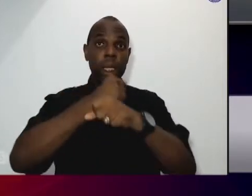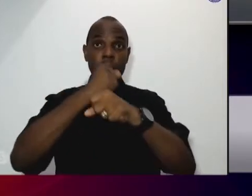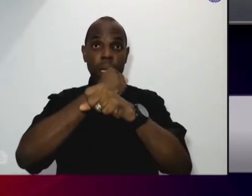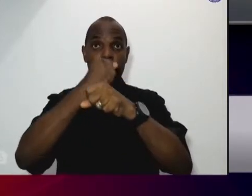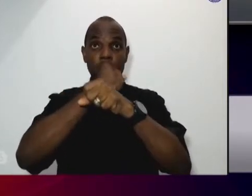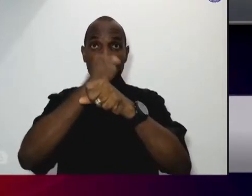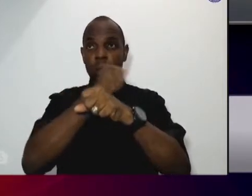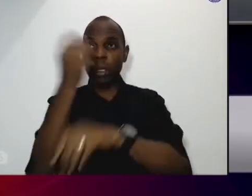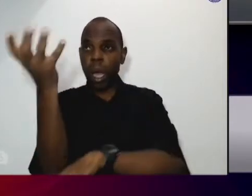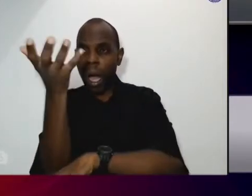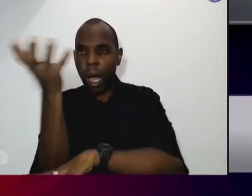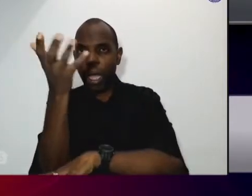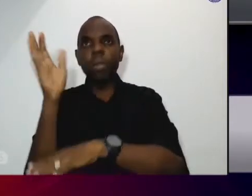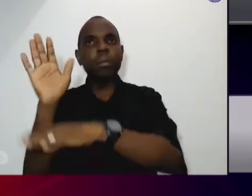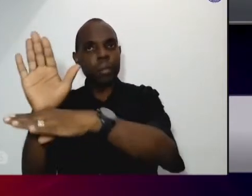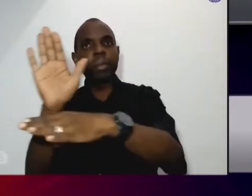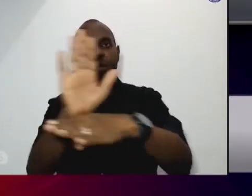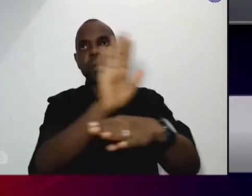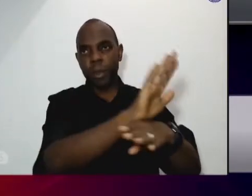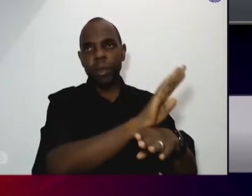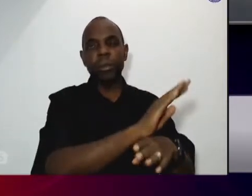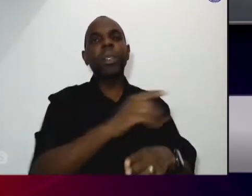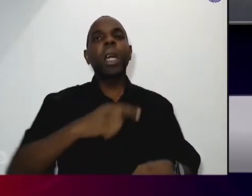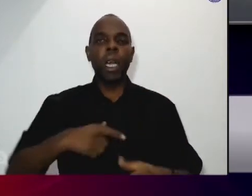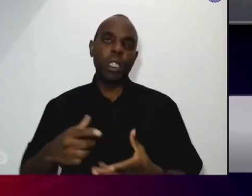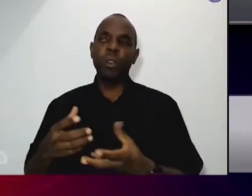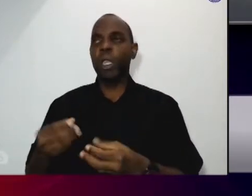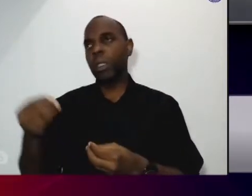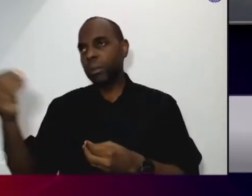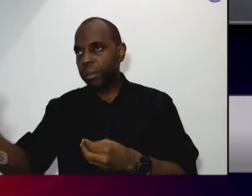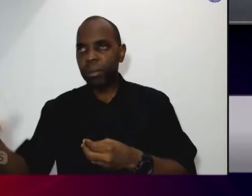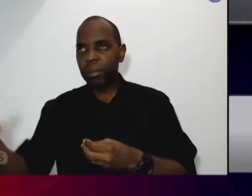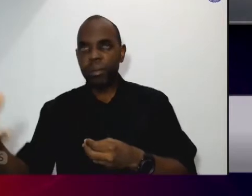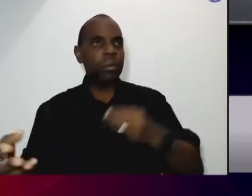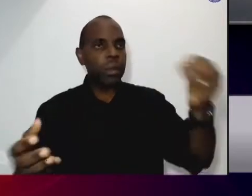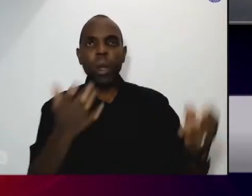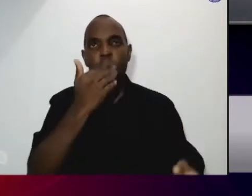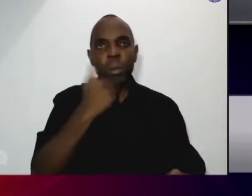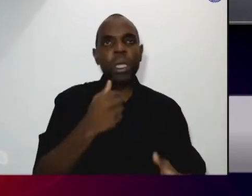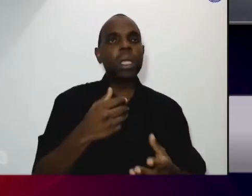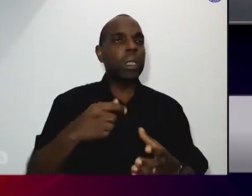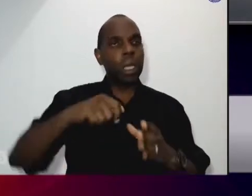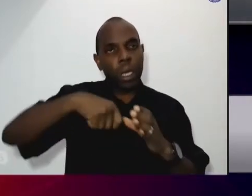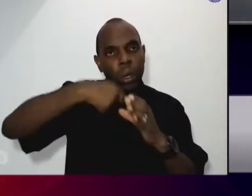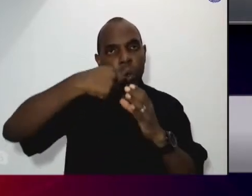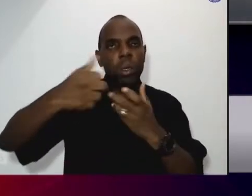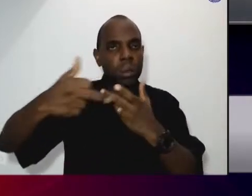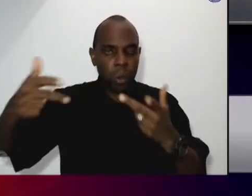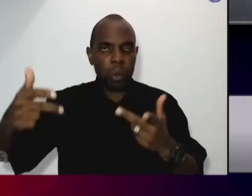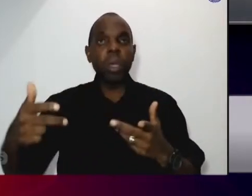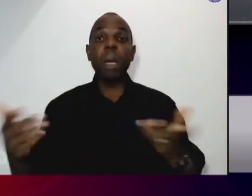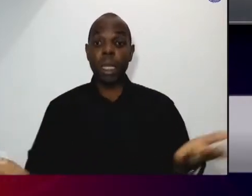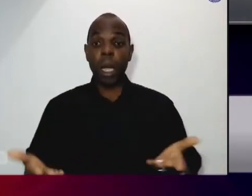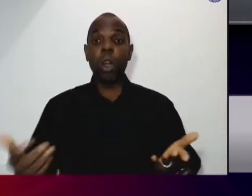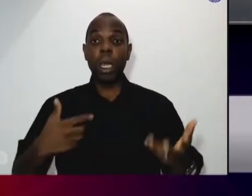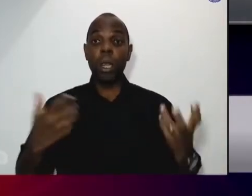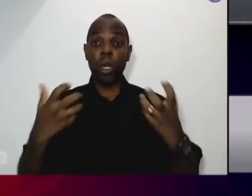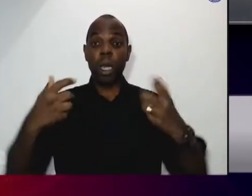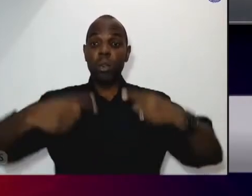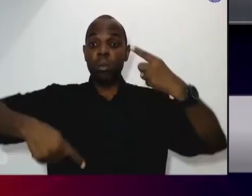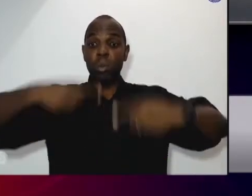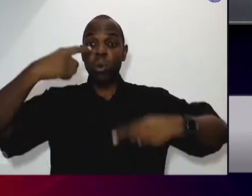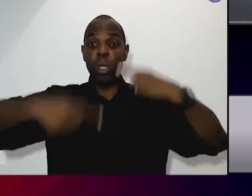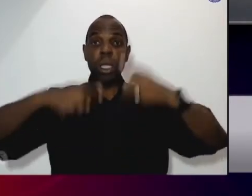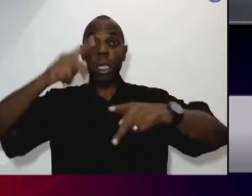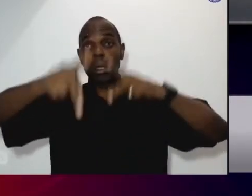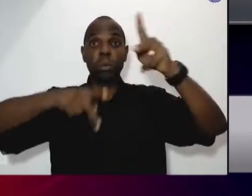sopa mas depois eu fui mais para as políticas públicas sobre drogas chegar lá com secretários com secretarias nós precisamos fazer